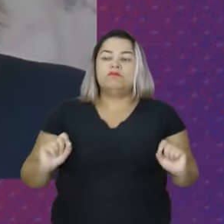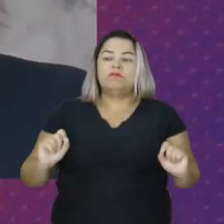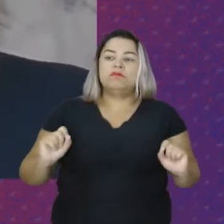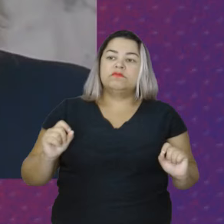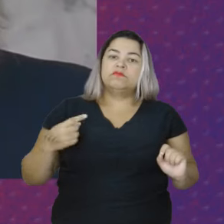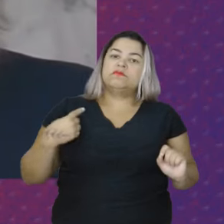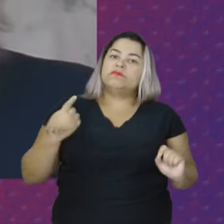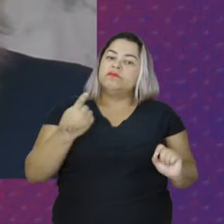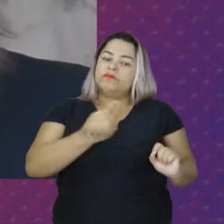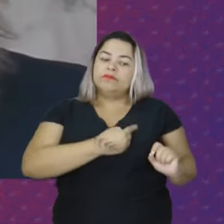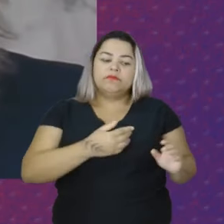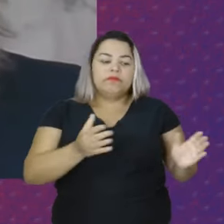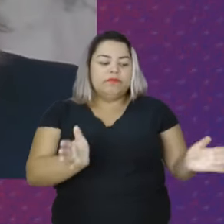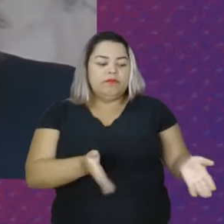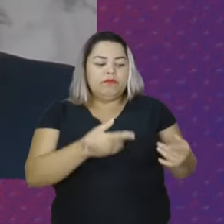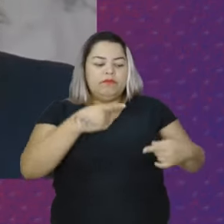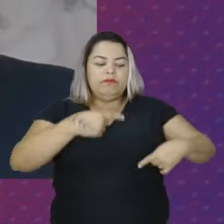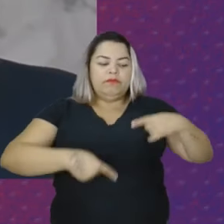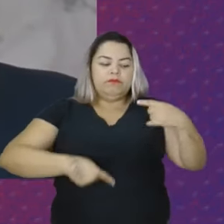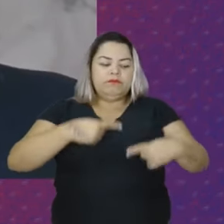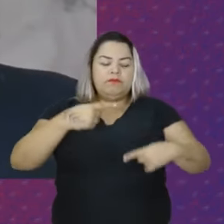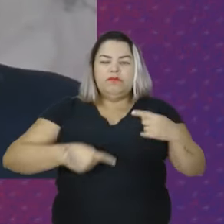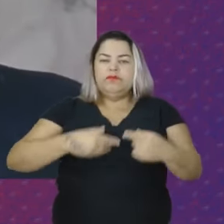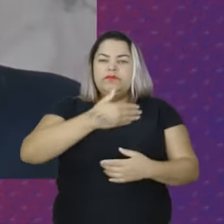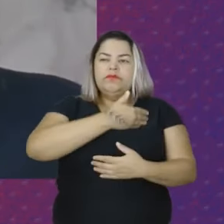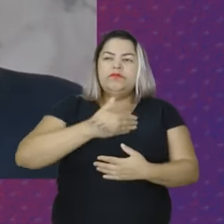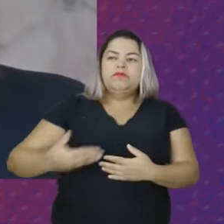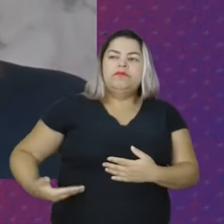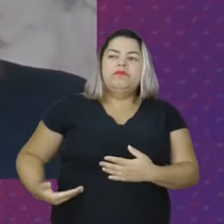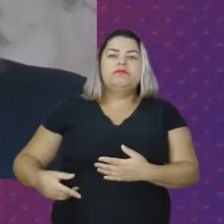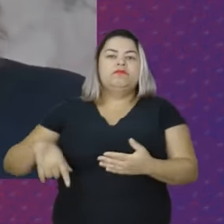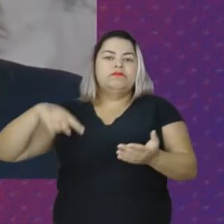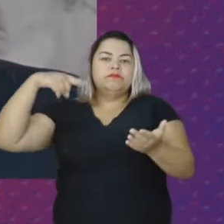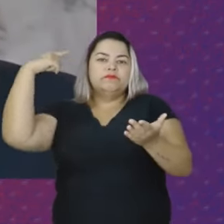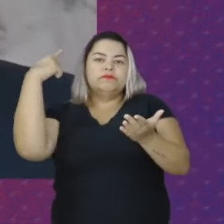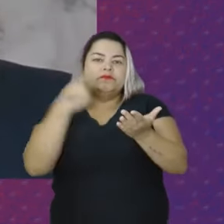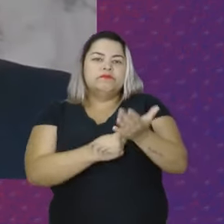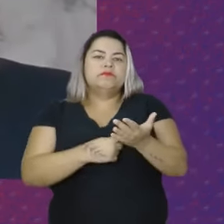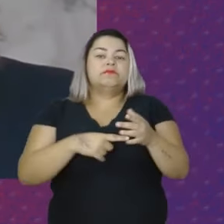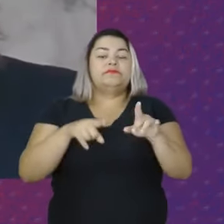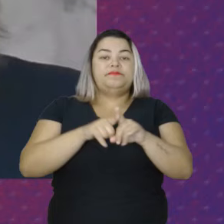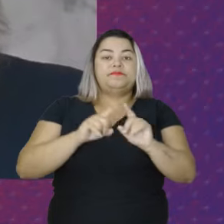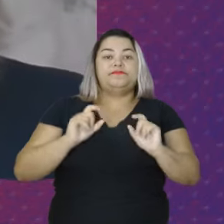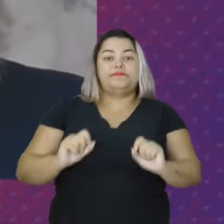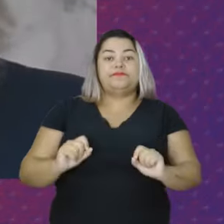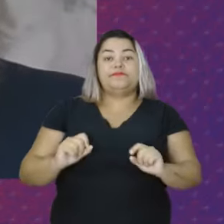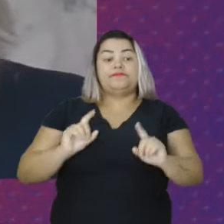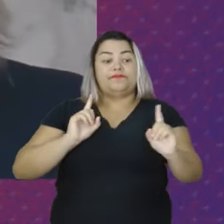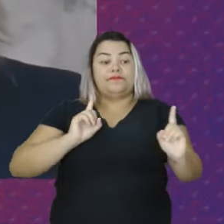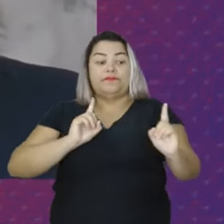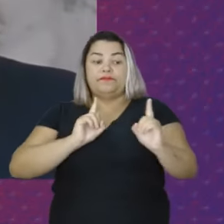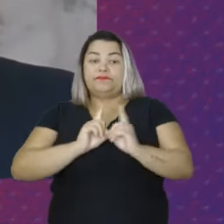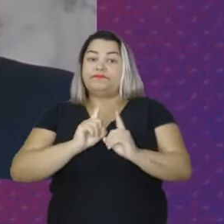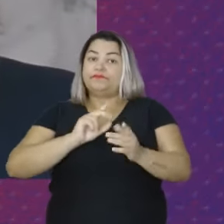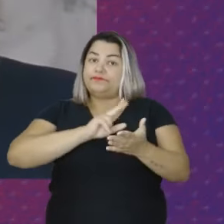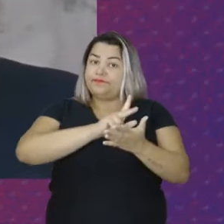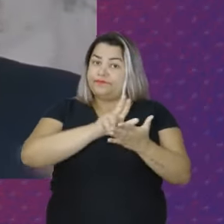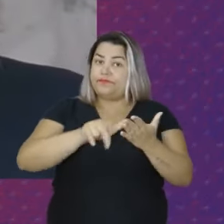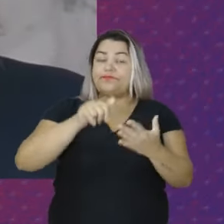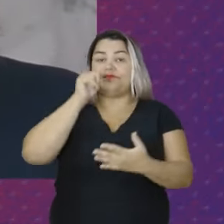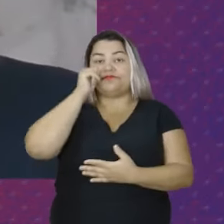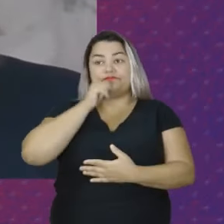impulsionando as políticas públicas para que elas cumpram o seu papel de atenderem as mulheres nas diversas